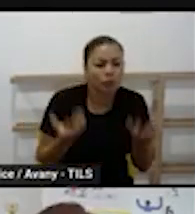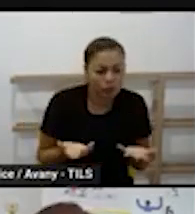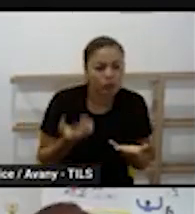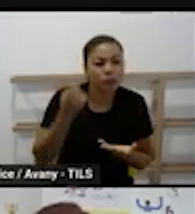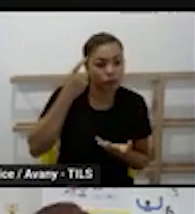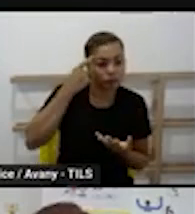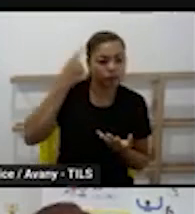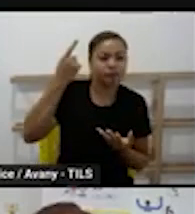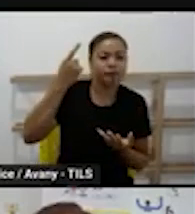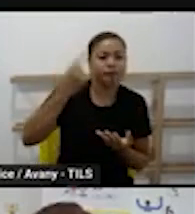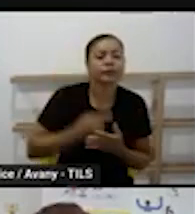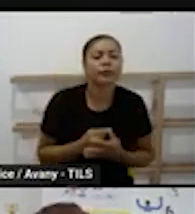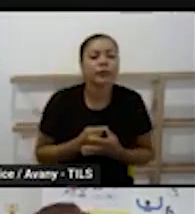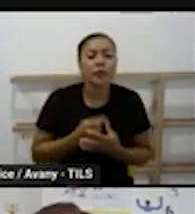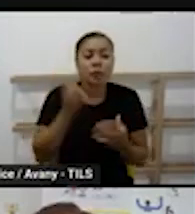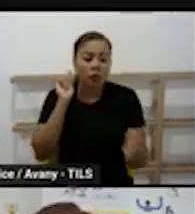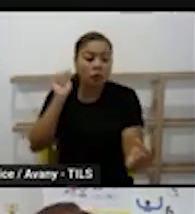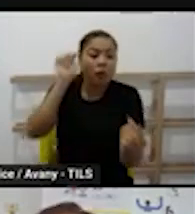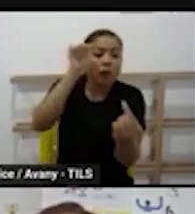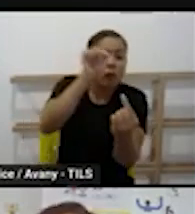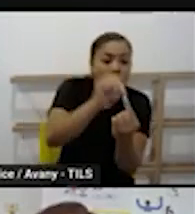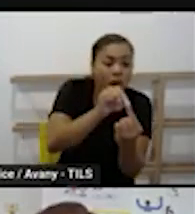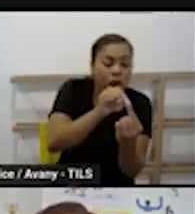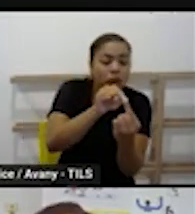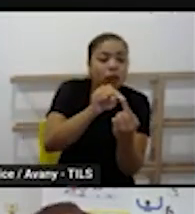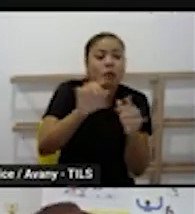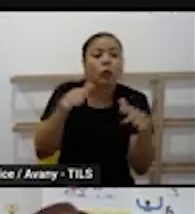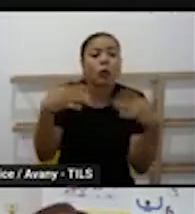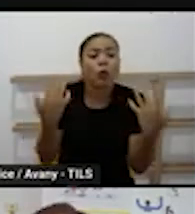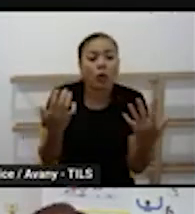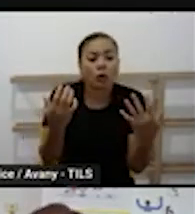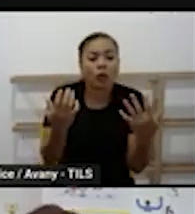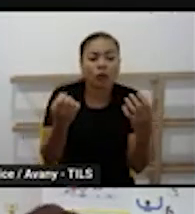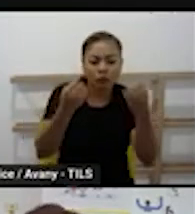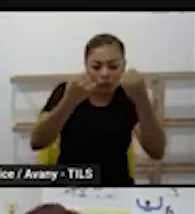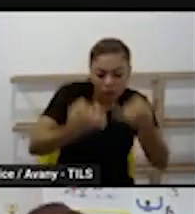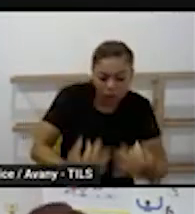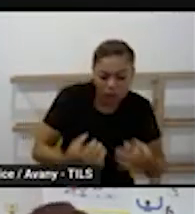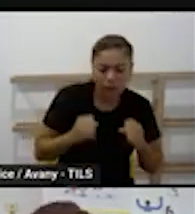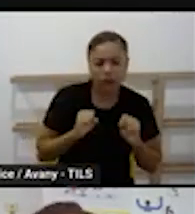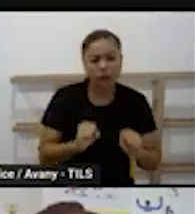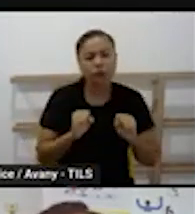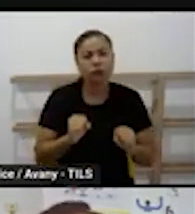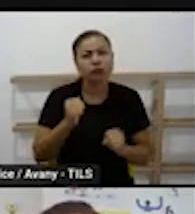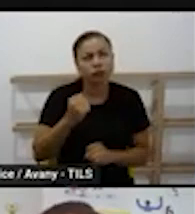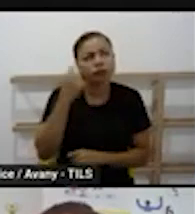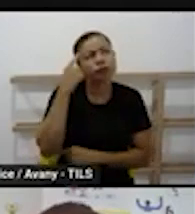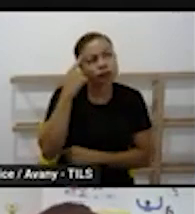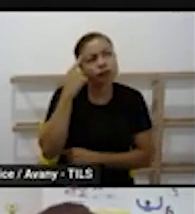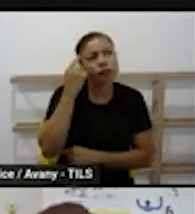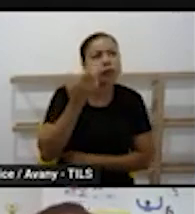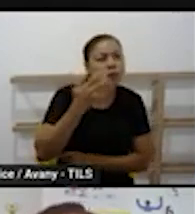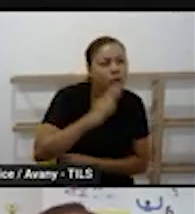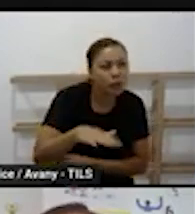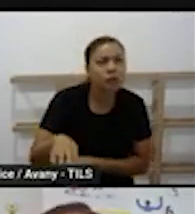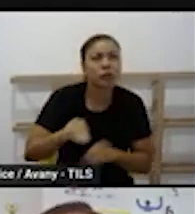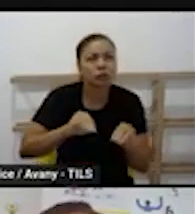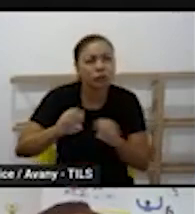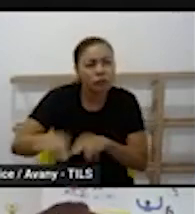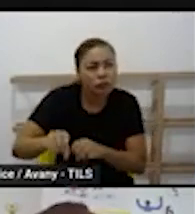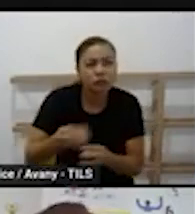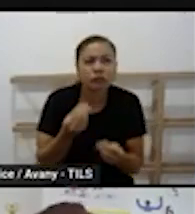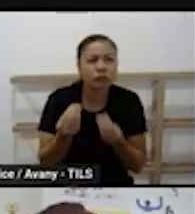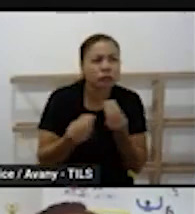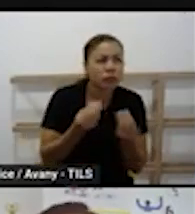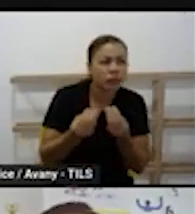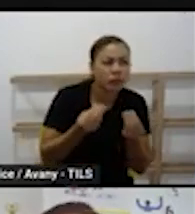quais objetivos, quais campos estão nessas experiências que vão ser desenvolvidas com as crianças. Então, pode ter um campo, dois